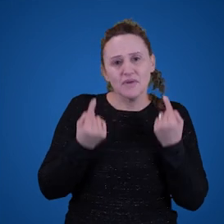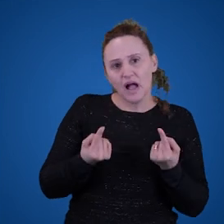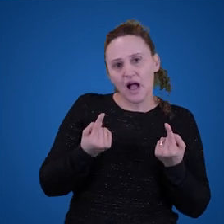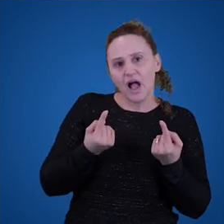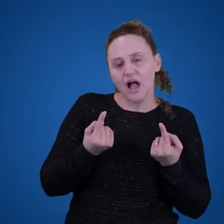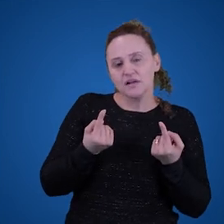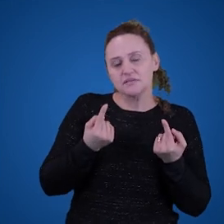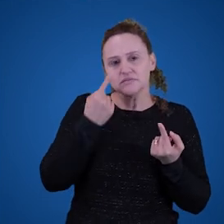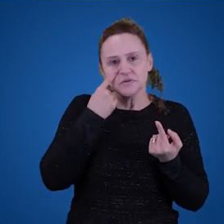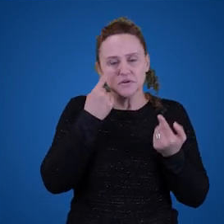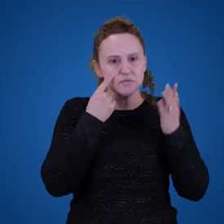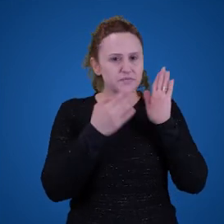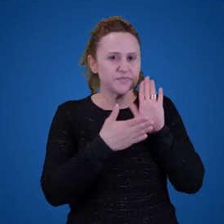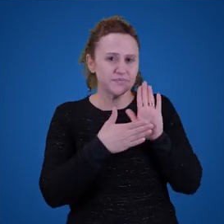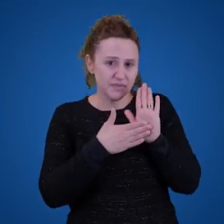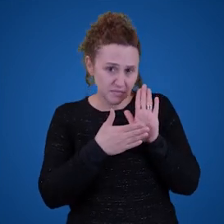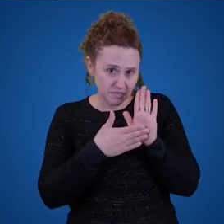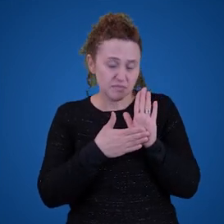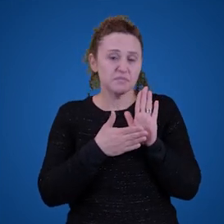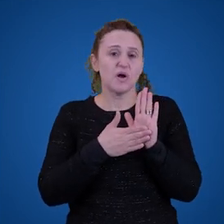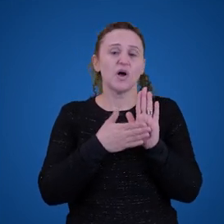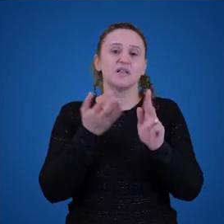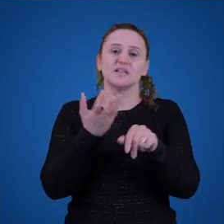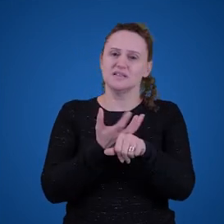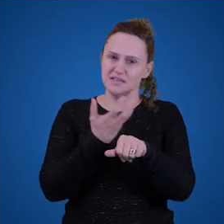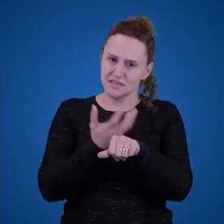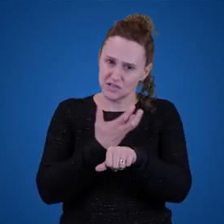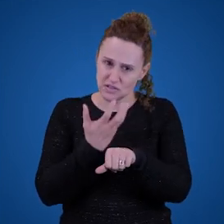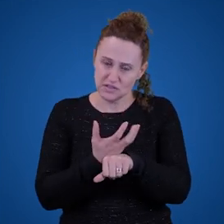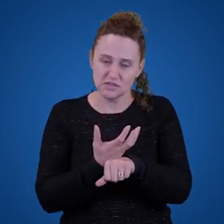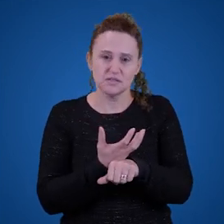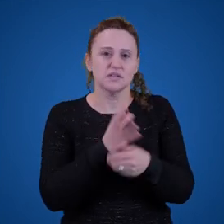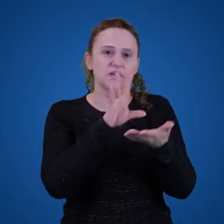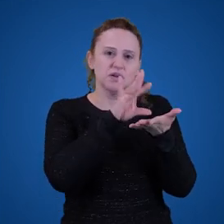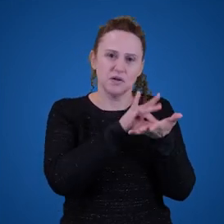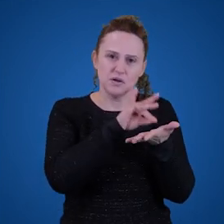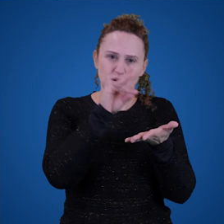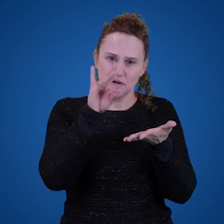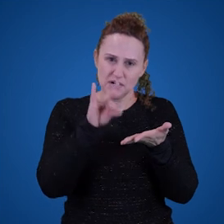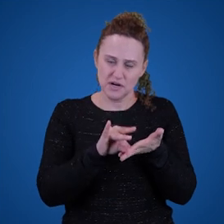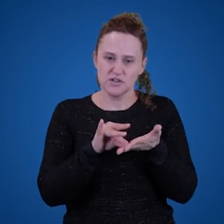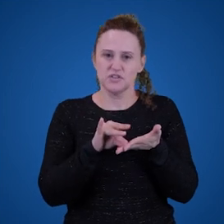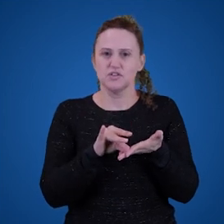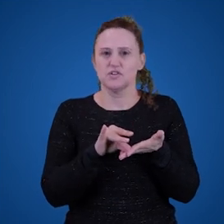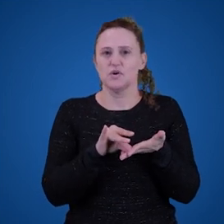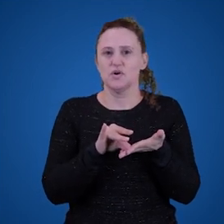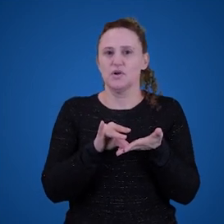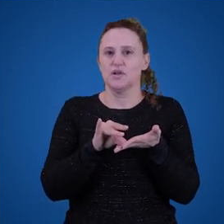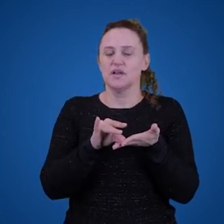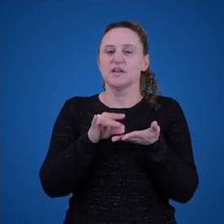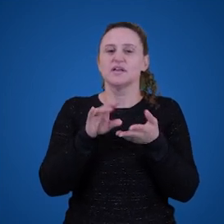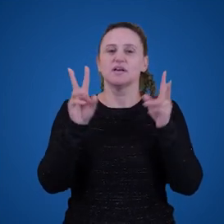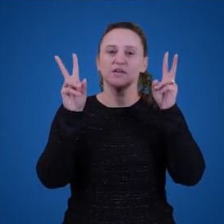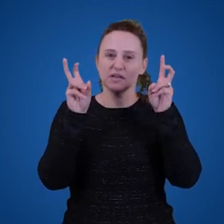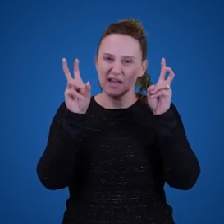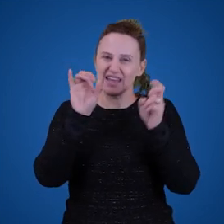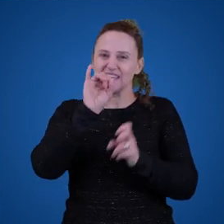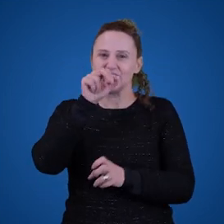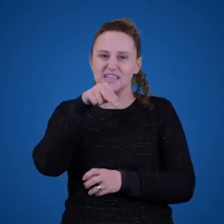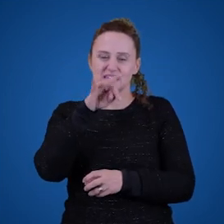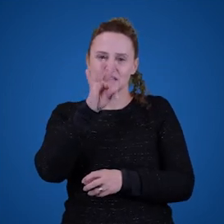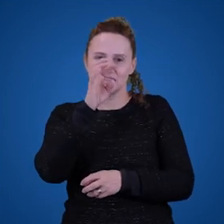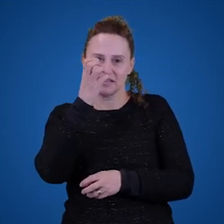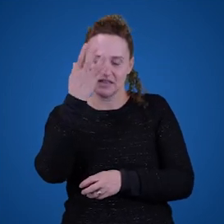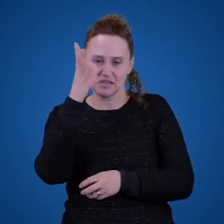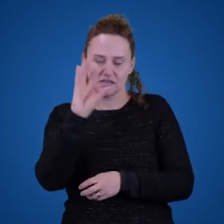disciplina no artigo que chama Intenção e Interpretação na Literatura, que eu sugiro fortemente